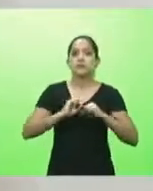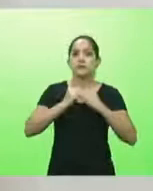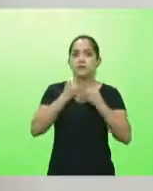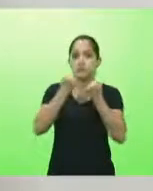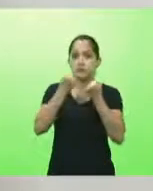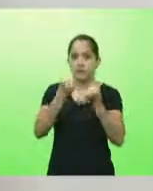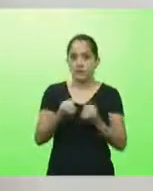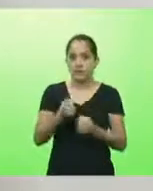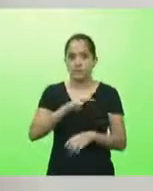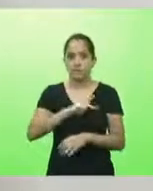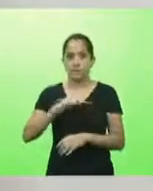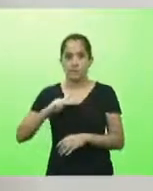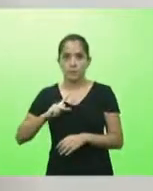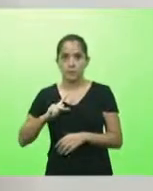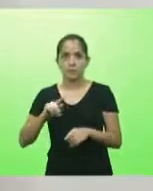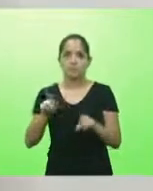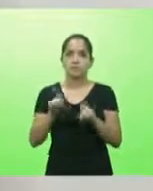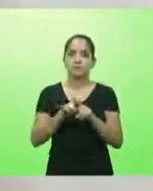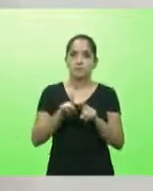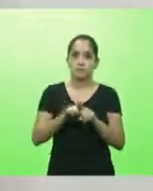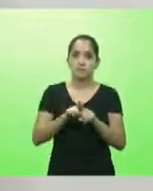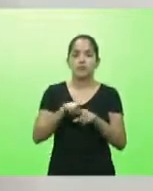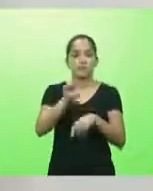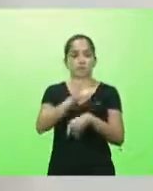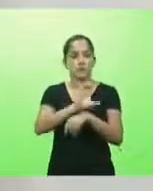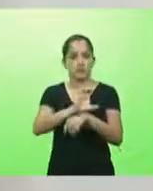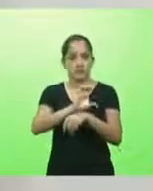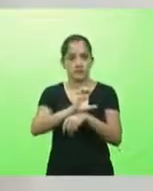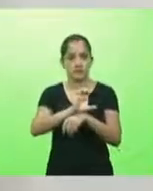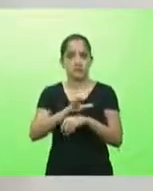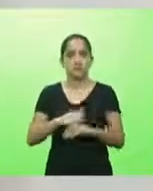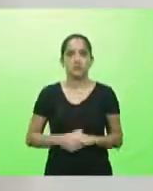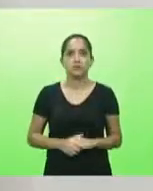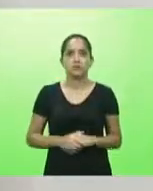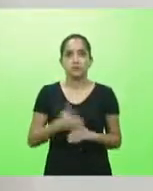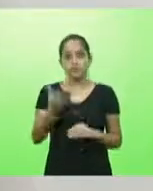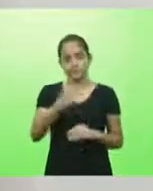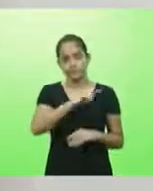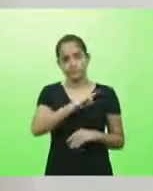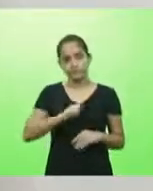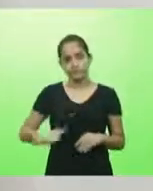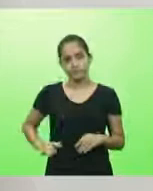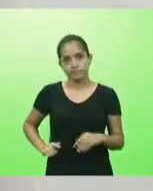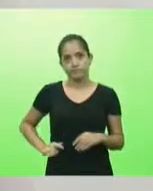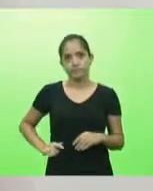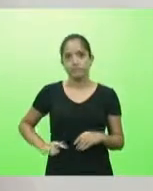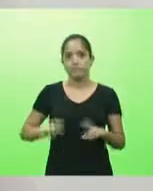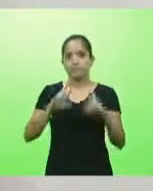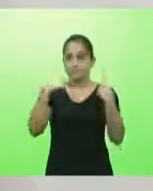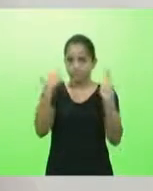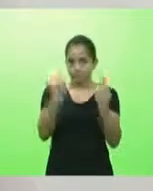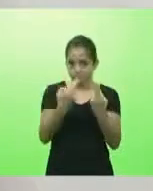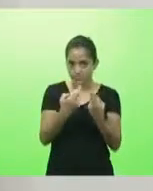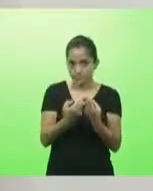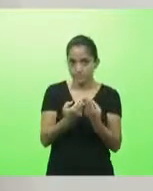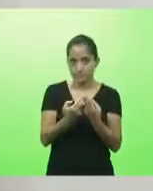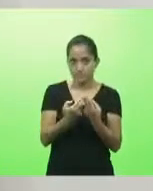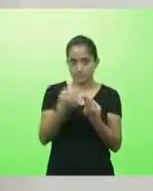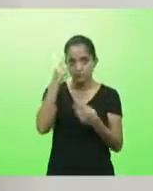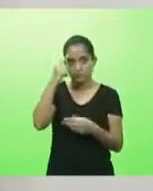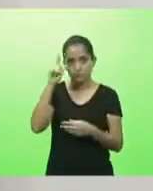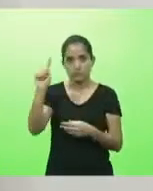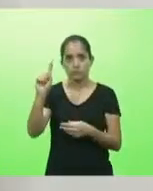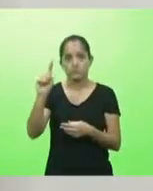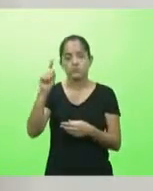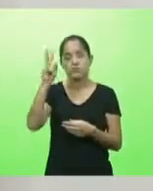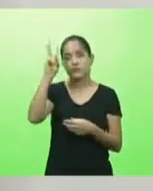Defensoria Pública Estadual e ao Governador do Estado. Estiveram reunidos no dia de